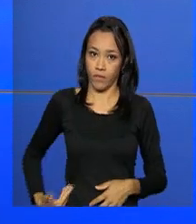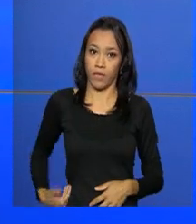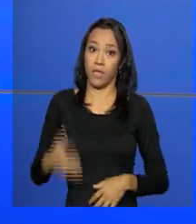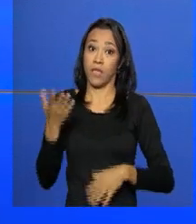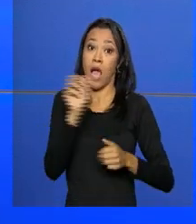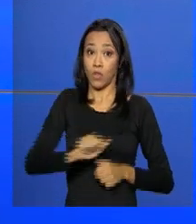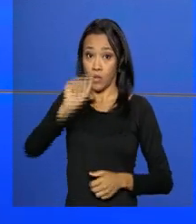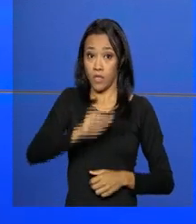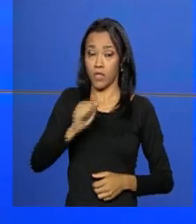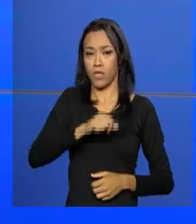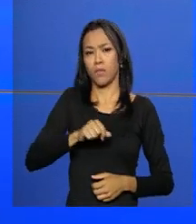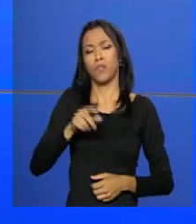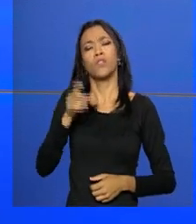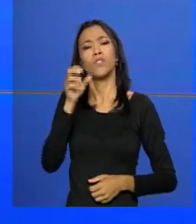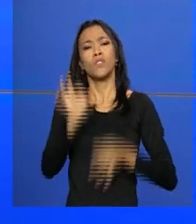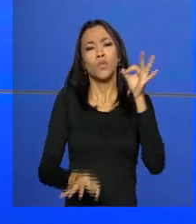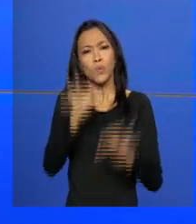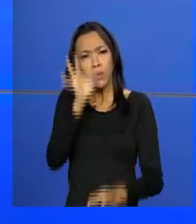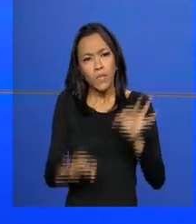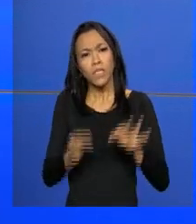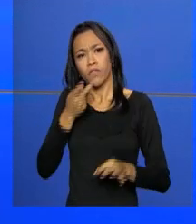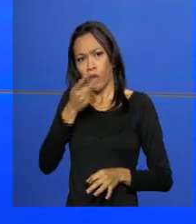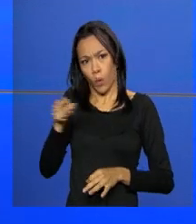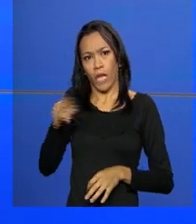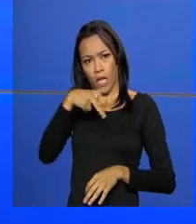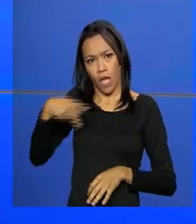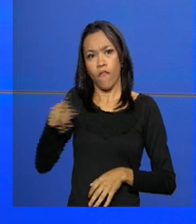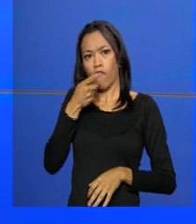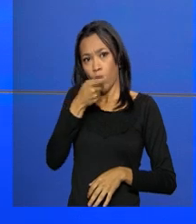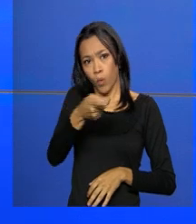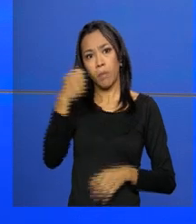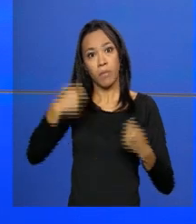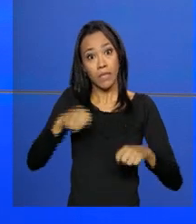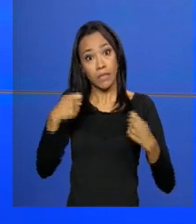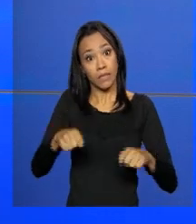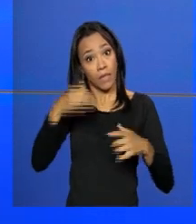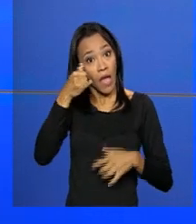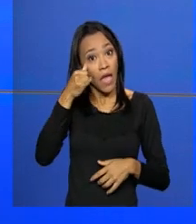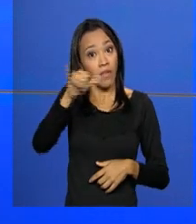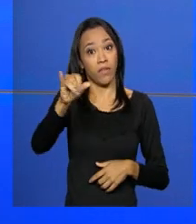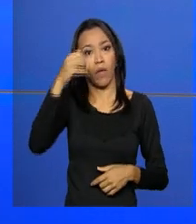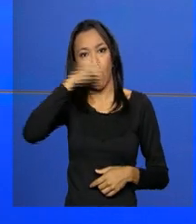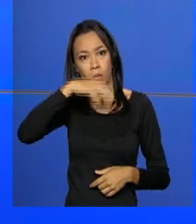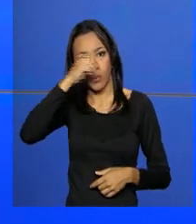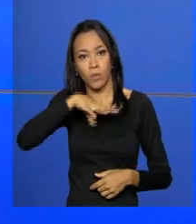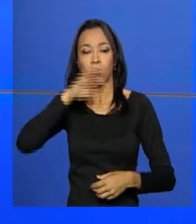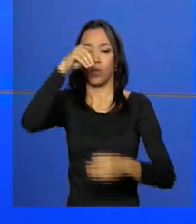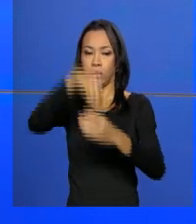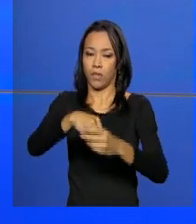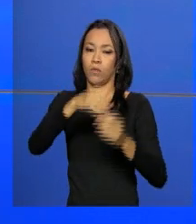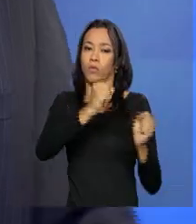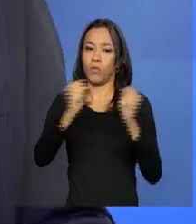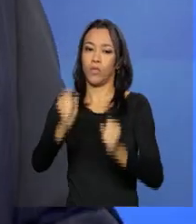dos Juízes Federais do Brasil, o Maranhense afirmou que ser preciso conter os abusos judiciais.